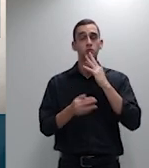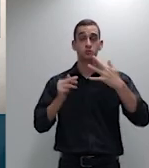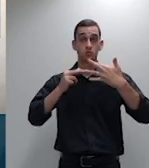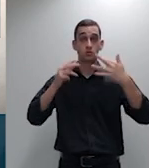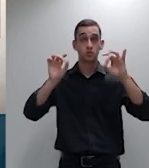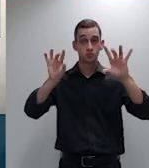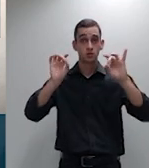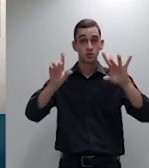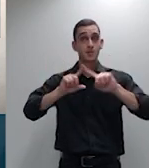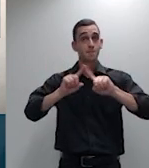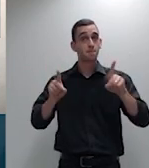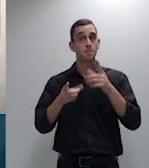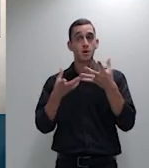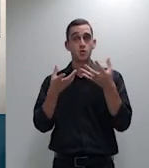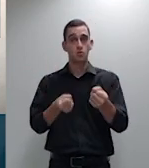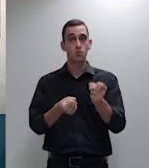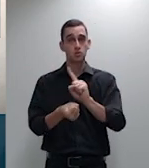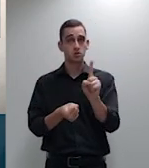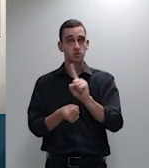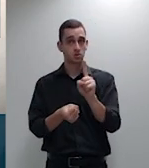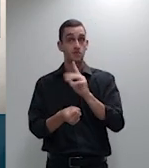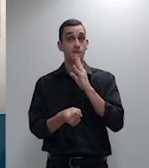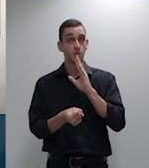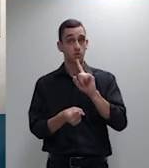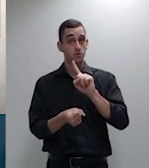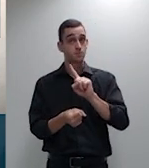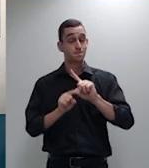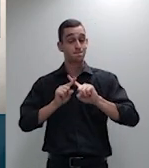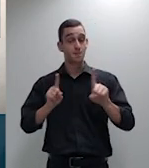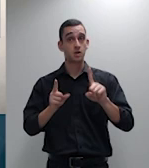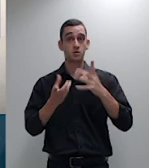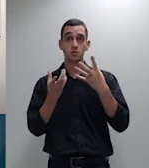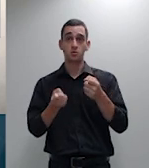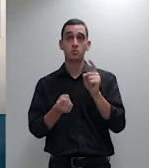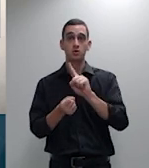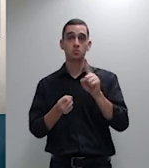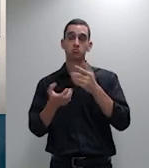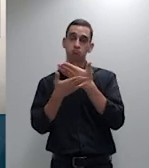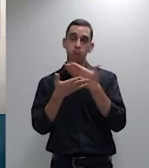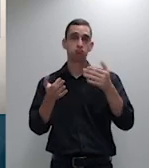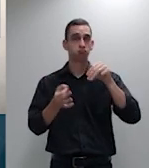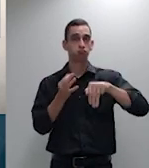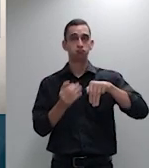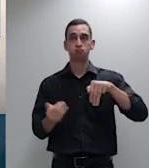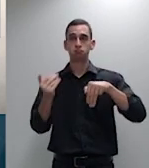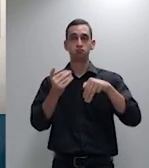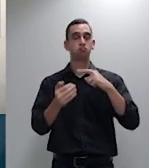provimento com a fixação da tese exposta aos colegas que está aberta a sugestão.